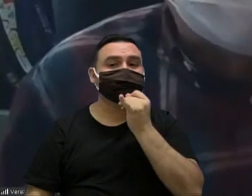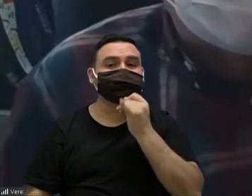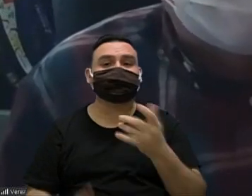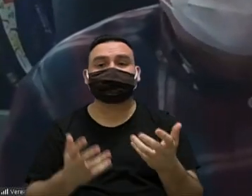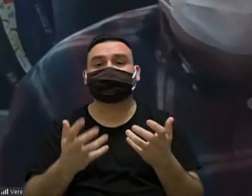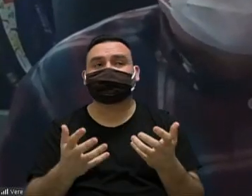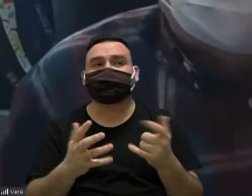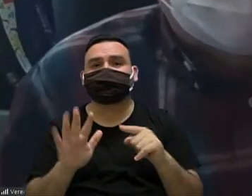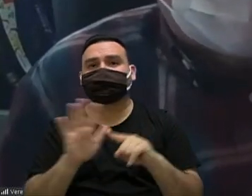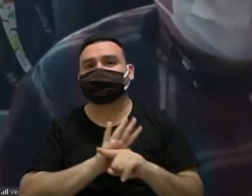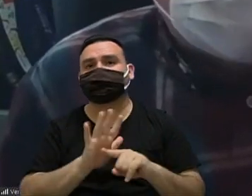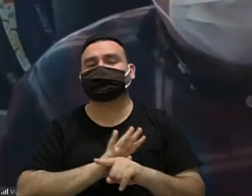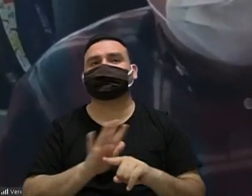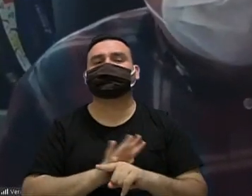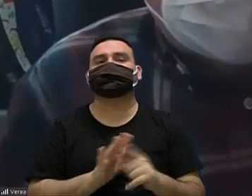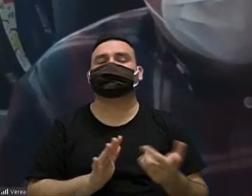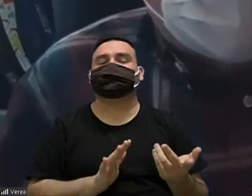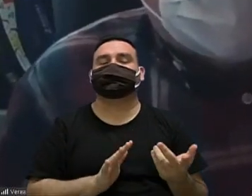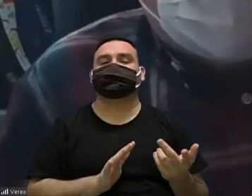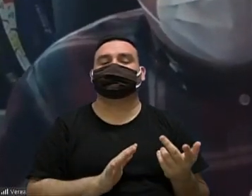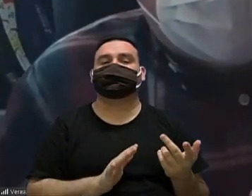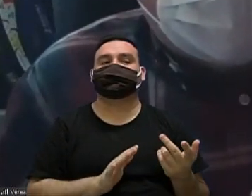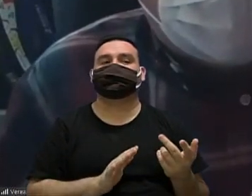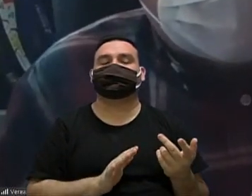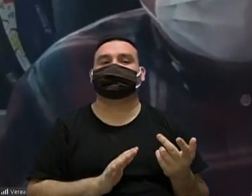quais são quais são